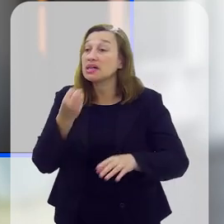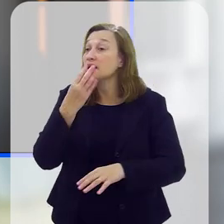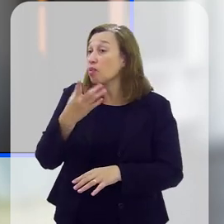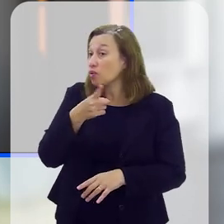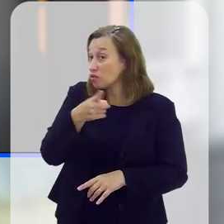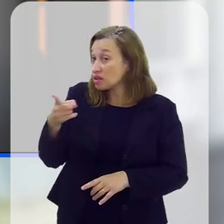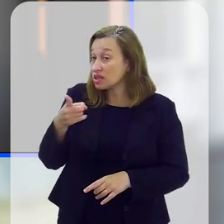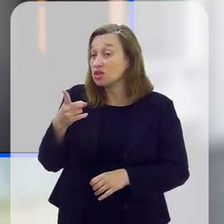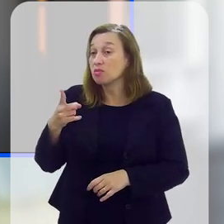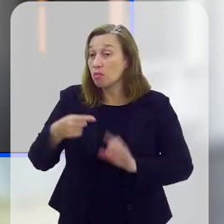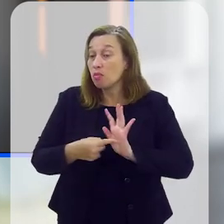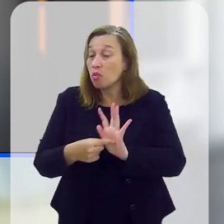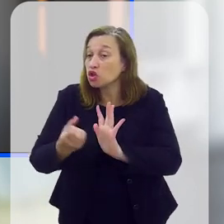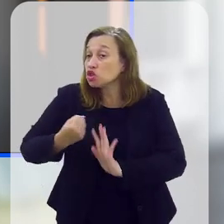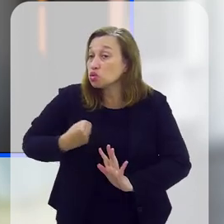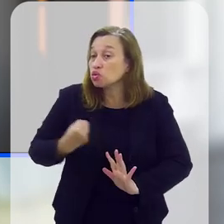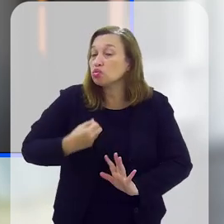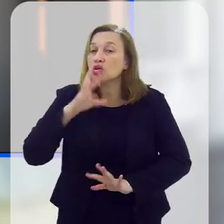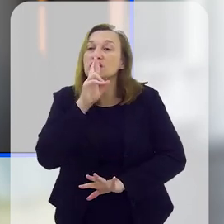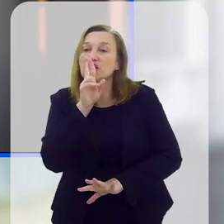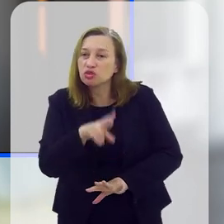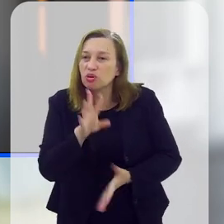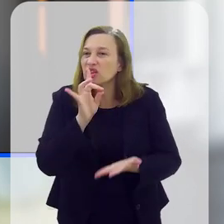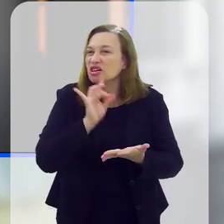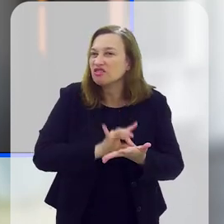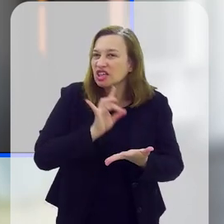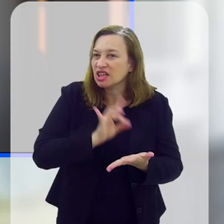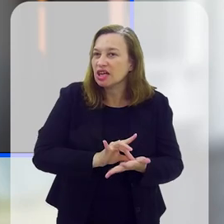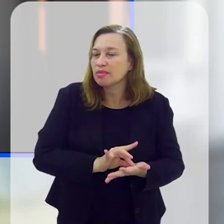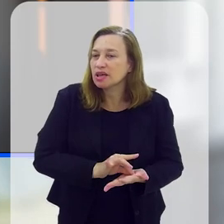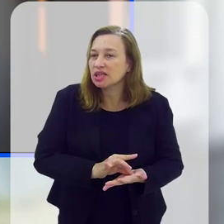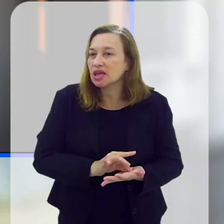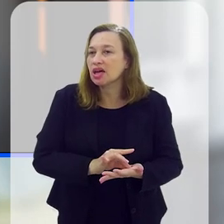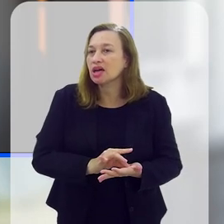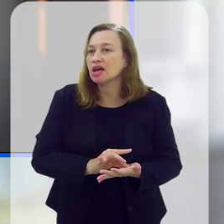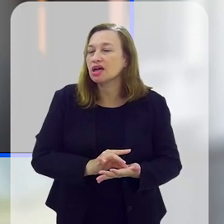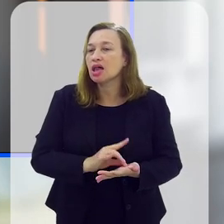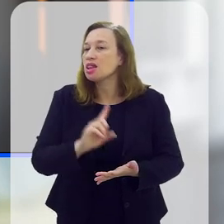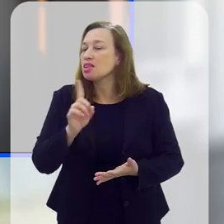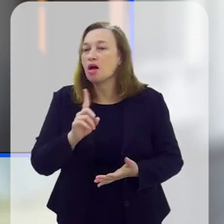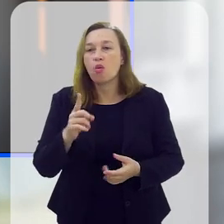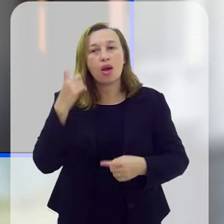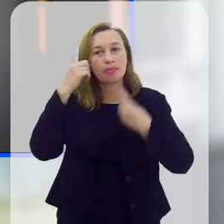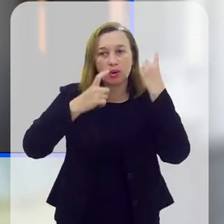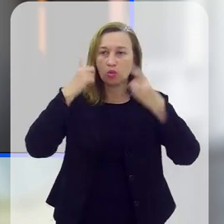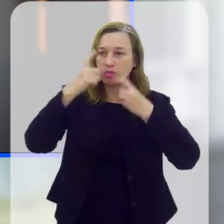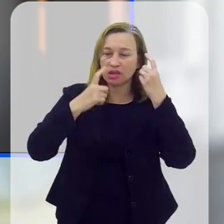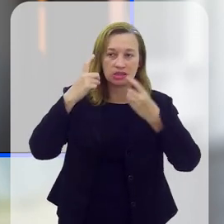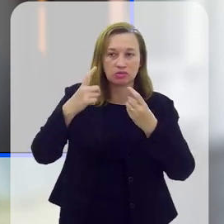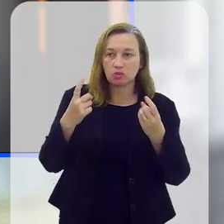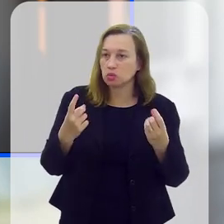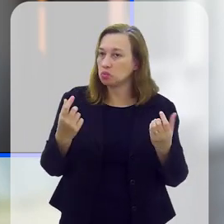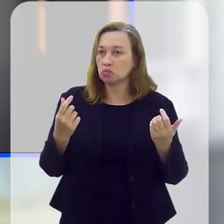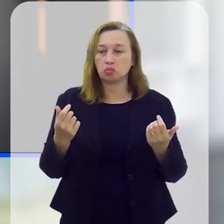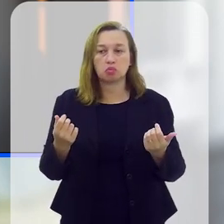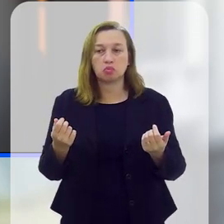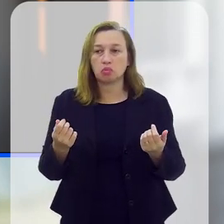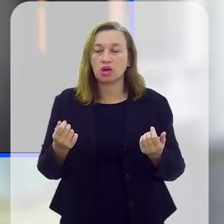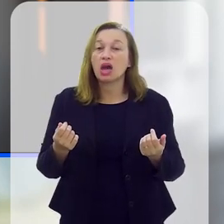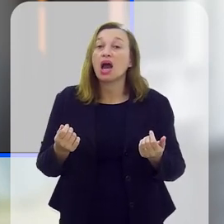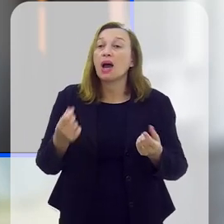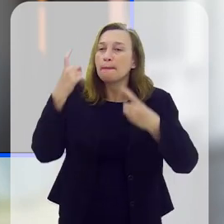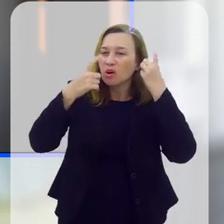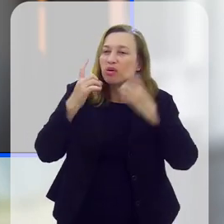questionamento, né, mas é bom que vocês tragam números e respostas que digam realmente que essa não é uma